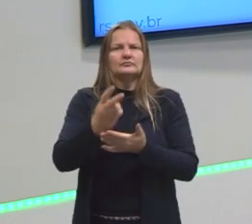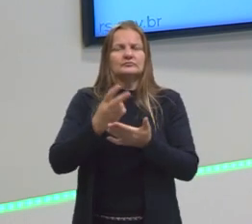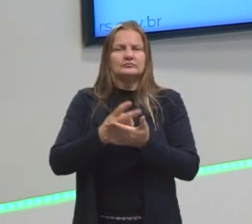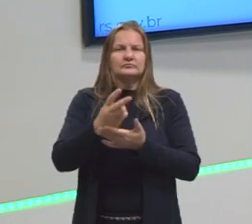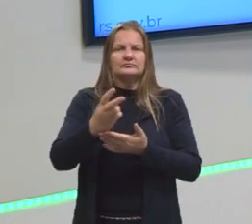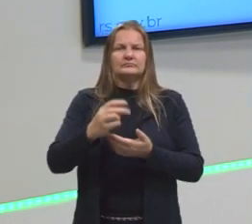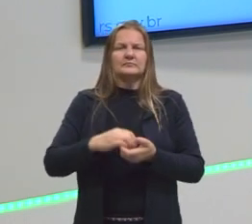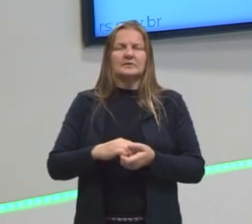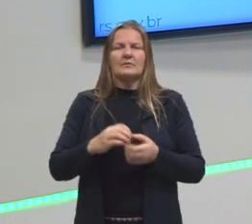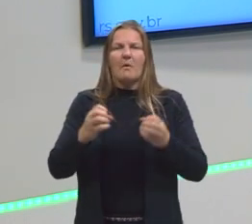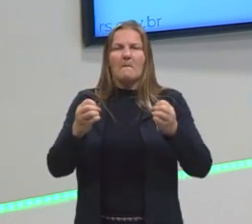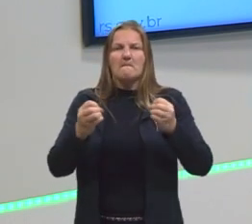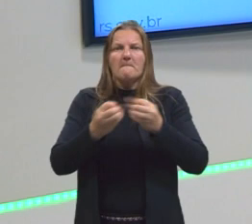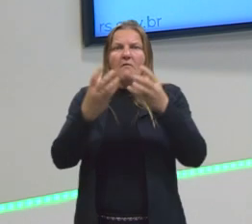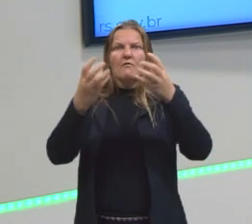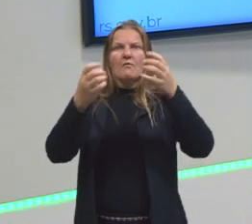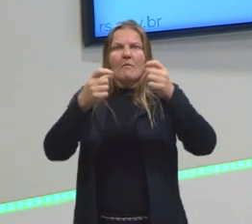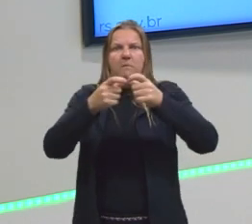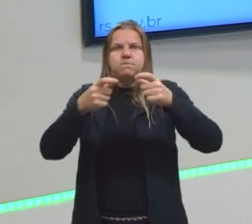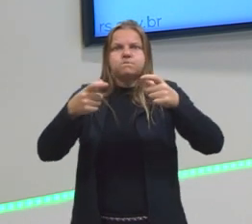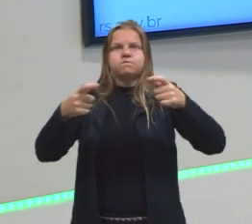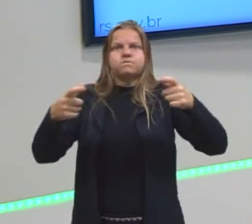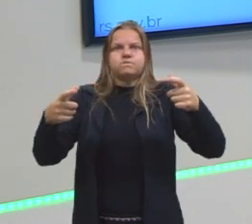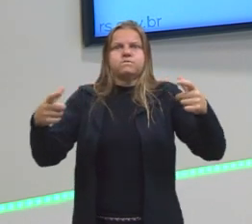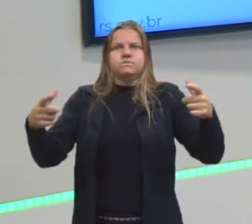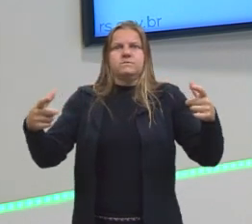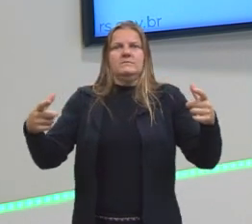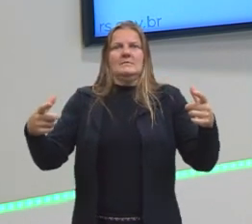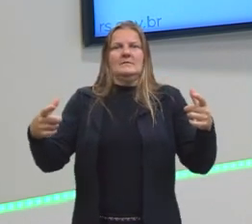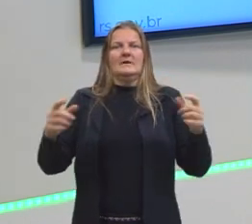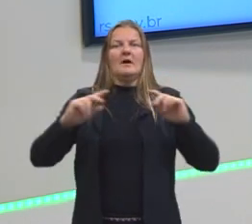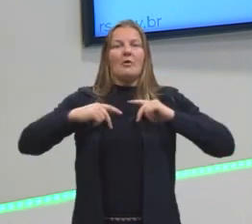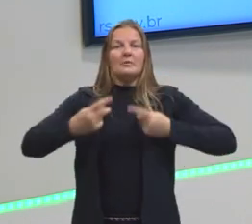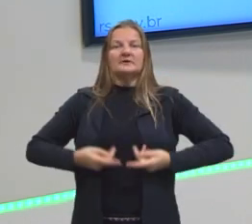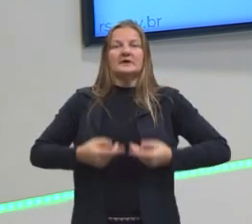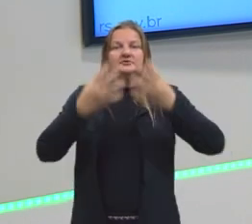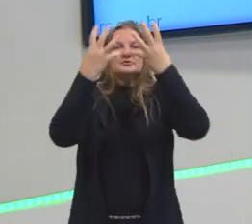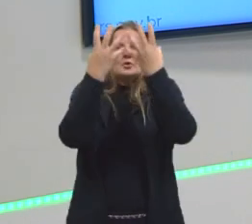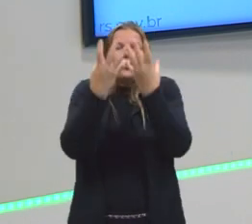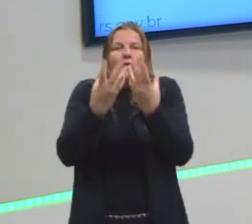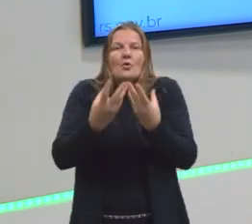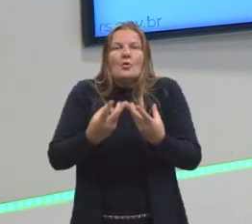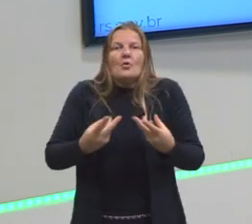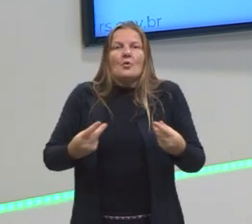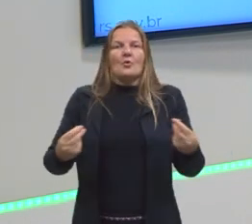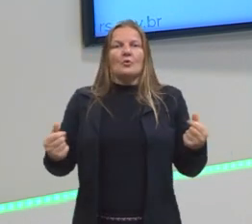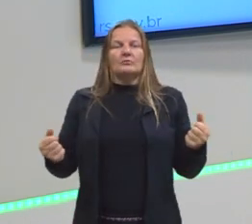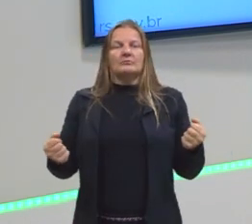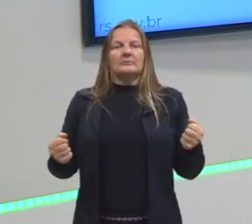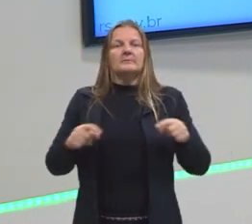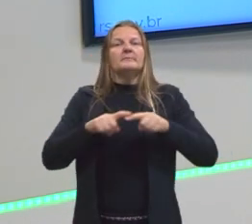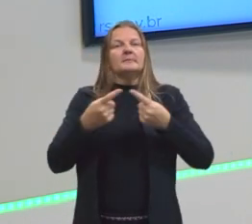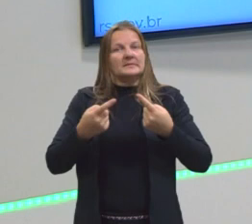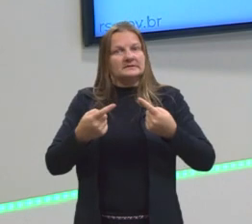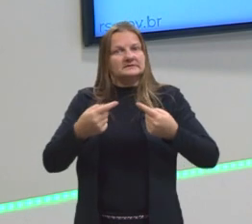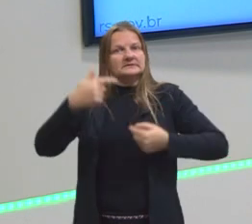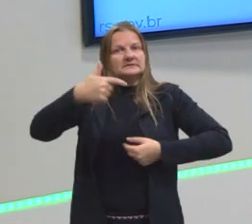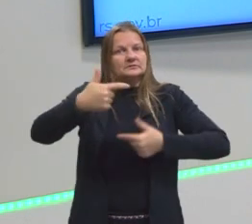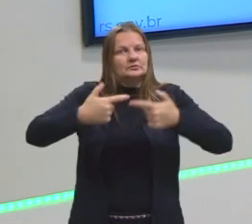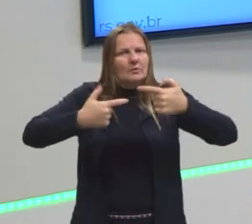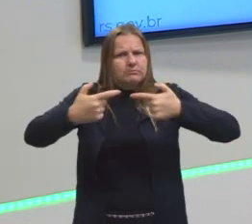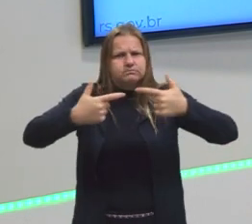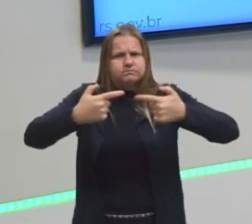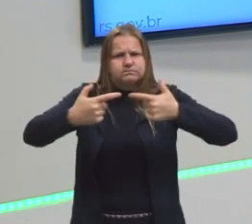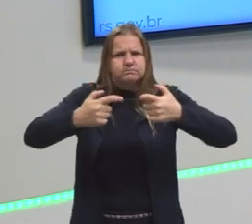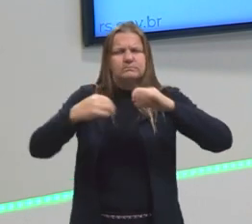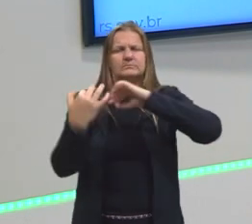com a bomba atômica, era possível que a humanidade iria desaparecer. Então, partir da Segunda Guerra Mundial, Tiena, nós temos que